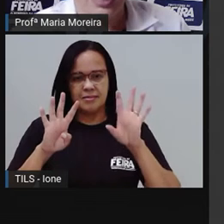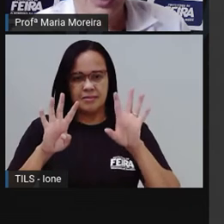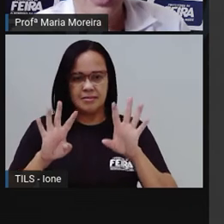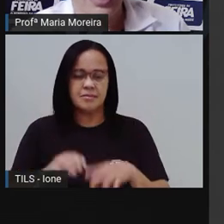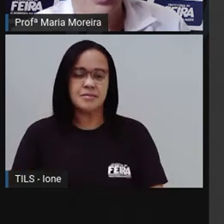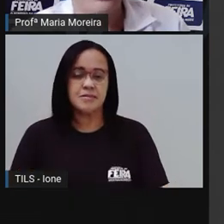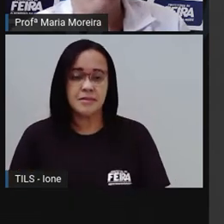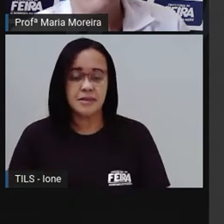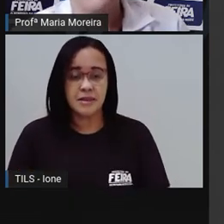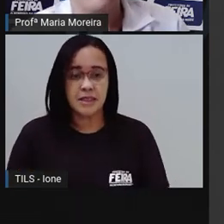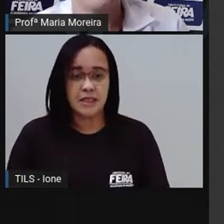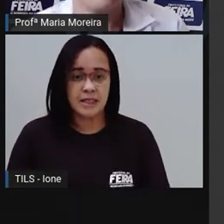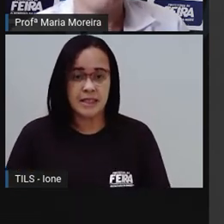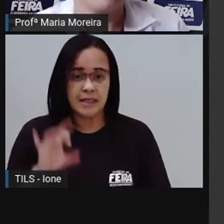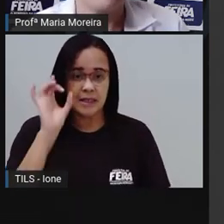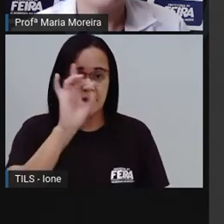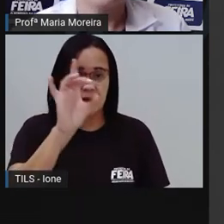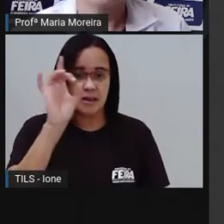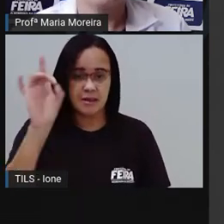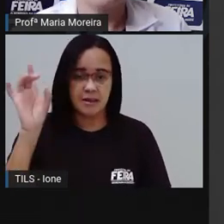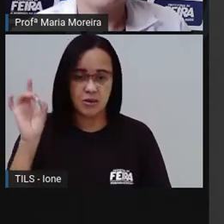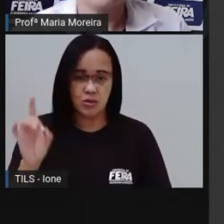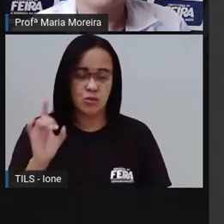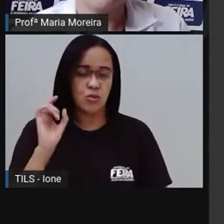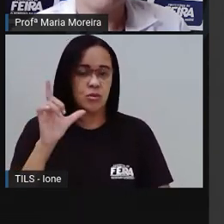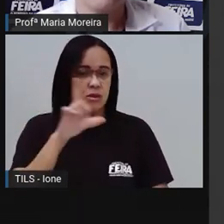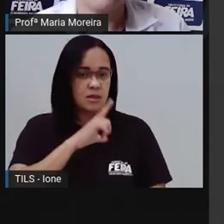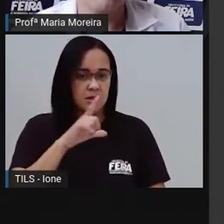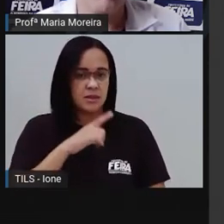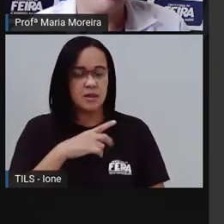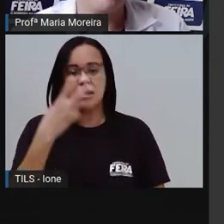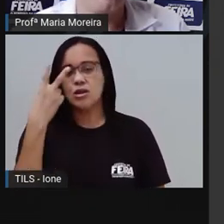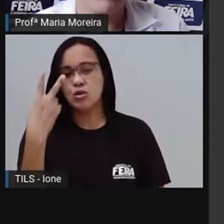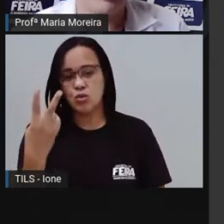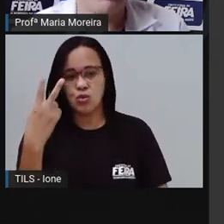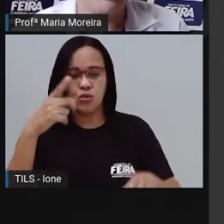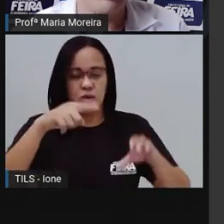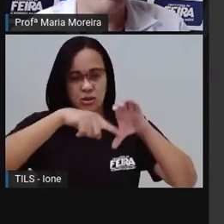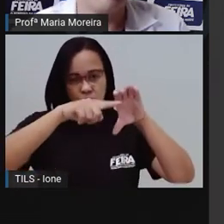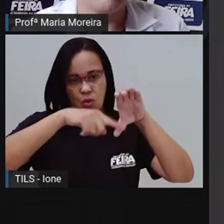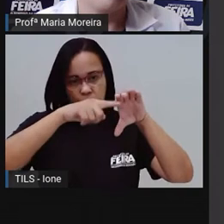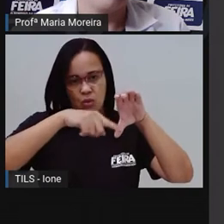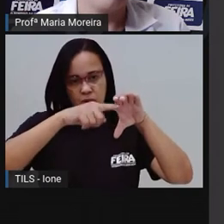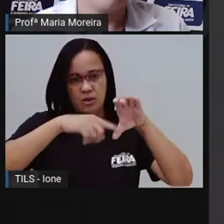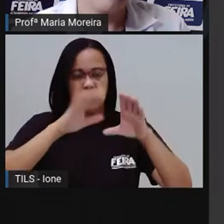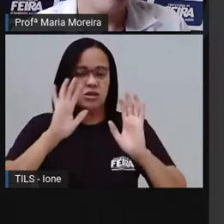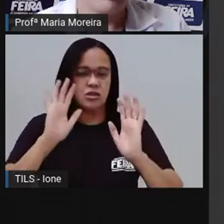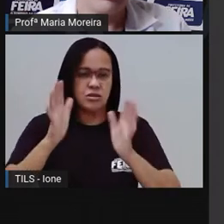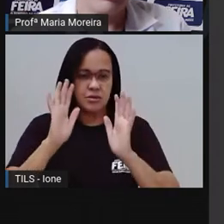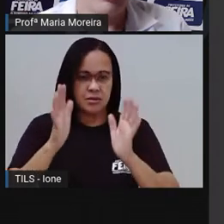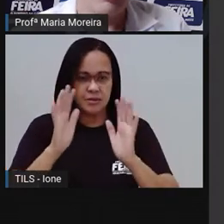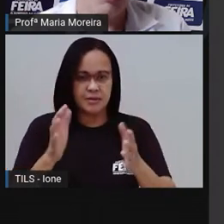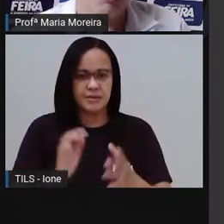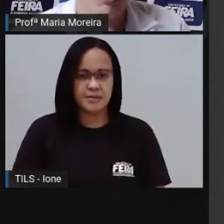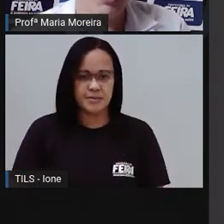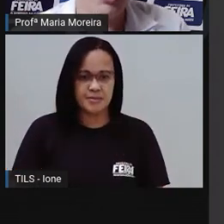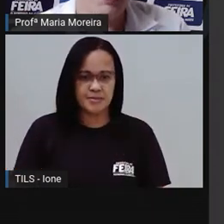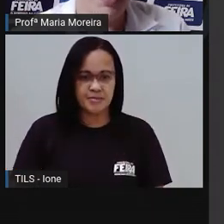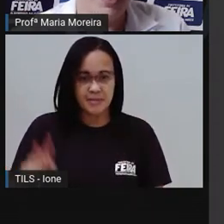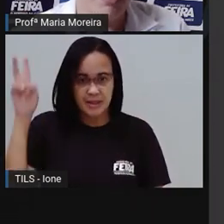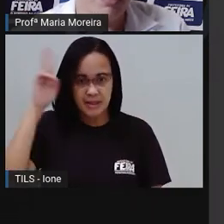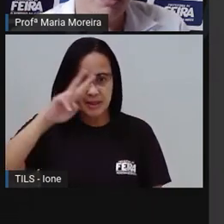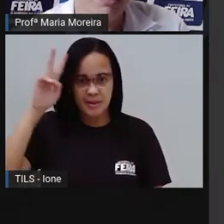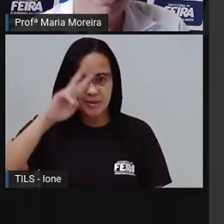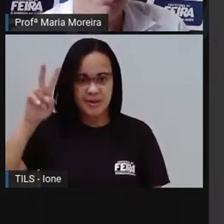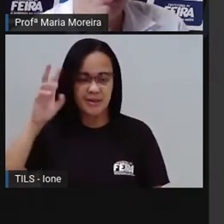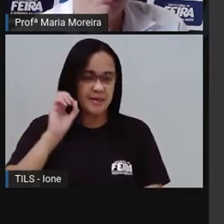Quatro bicicletas. E cada uma delas tem o quê? Duas rodas. Como é que a gente faz que a Projinha ensinou, ó? Como é? A gente